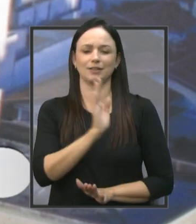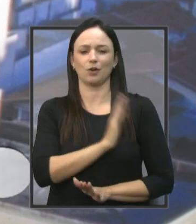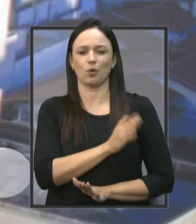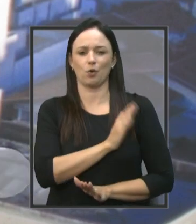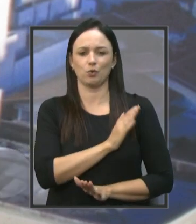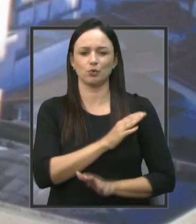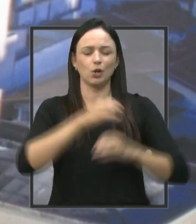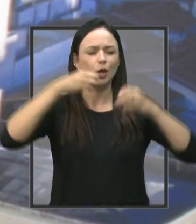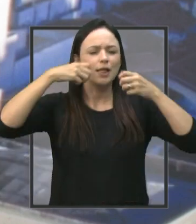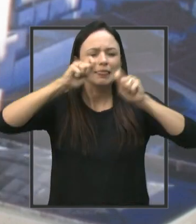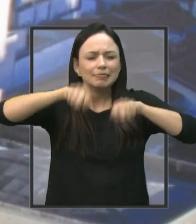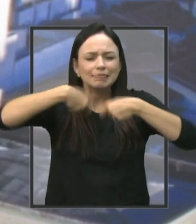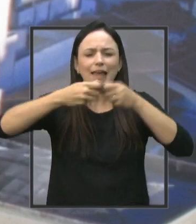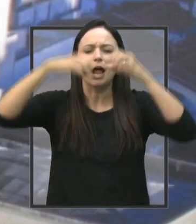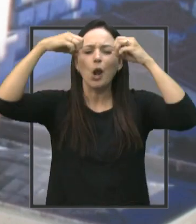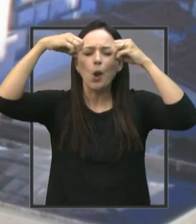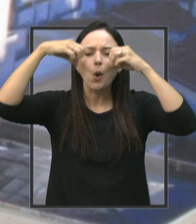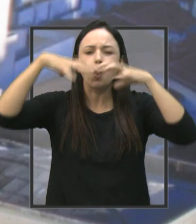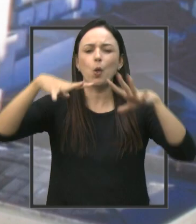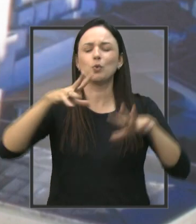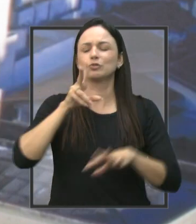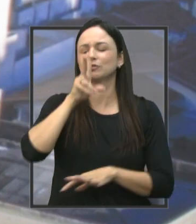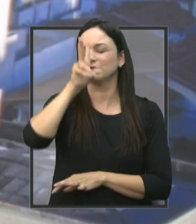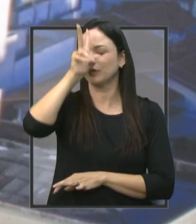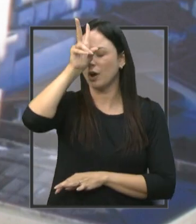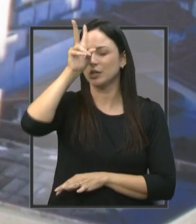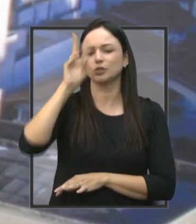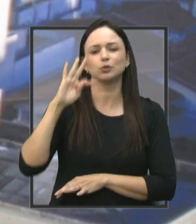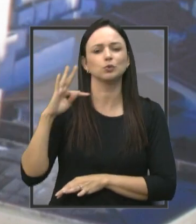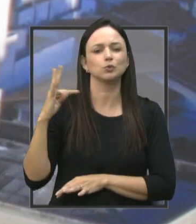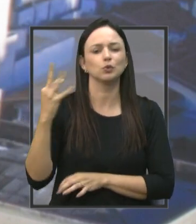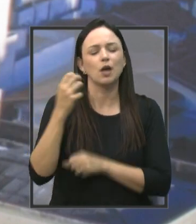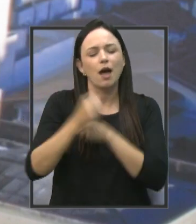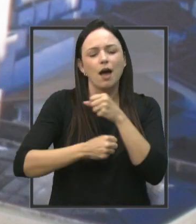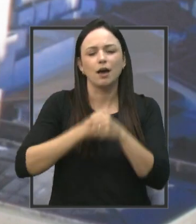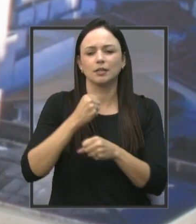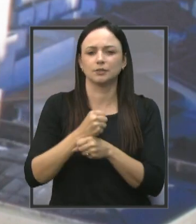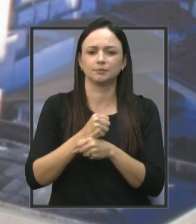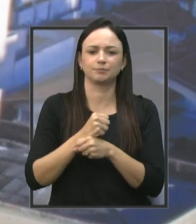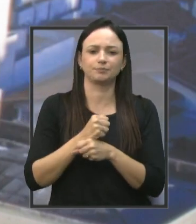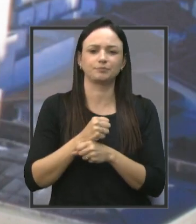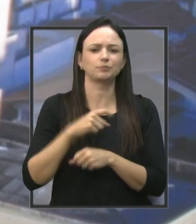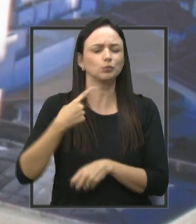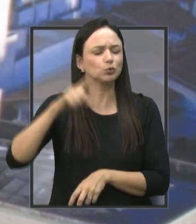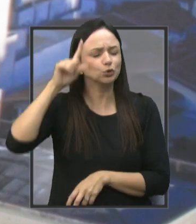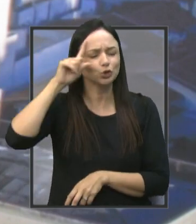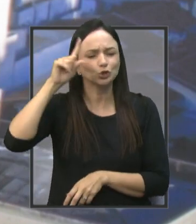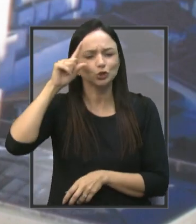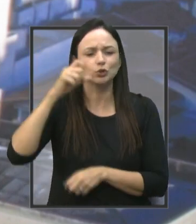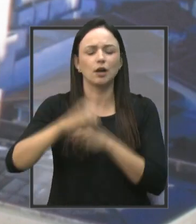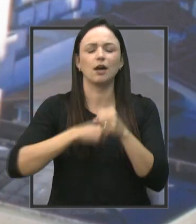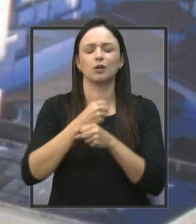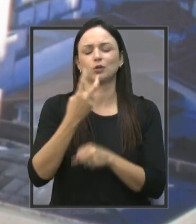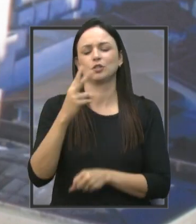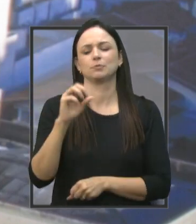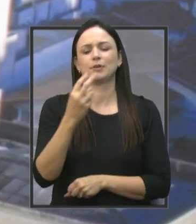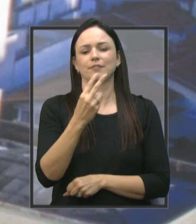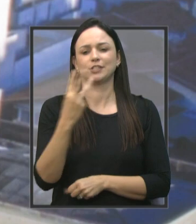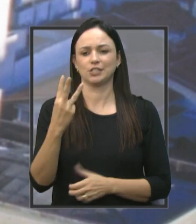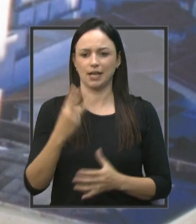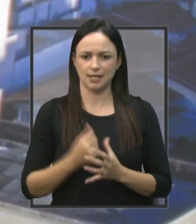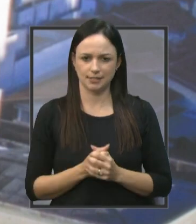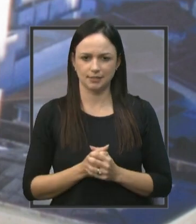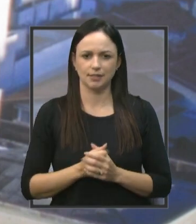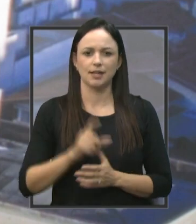trazendo luz, uma luz forte para todos os anos, para todos os dias do ano de 2023. e 2023.